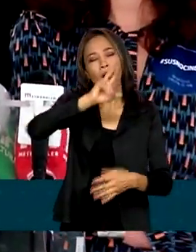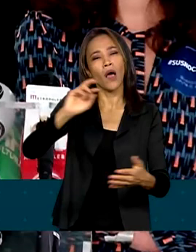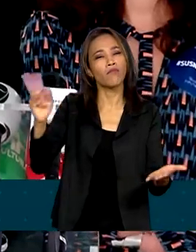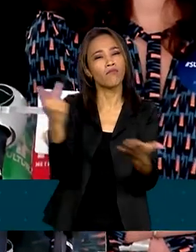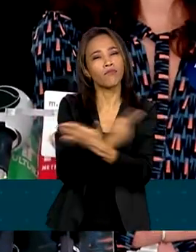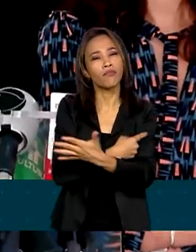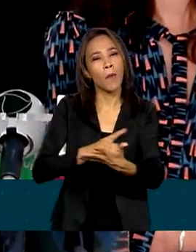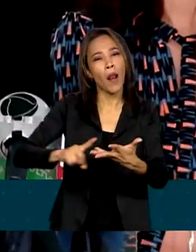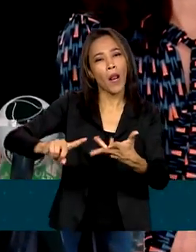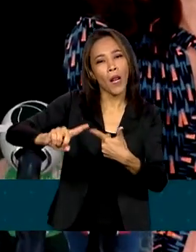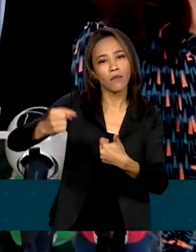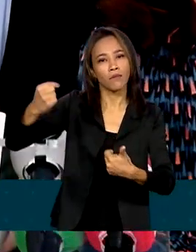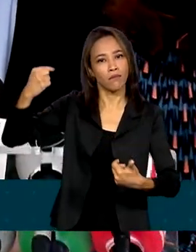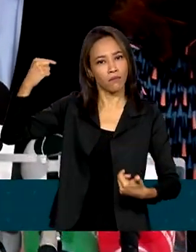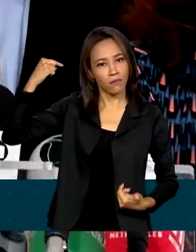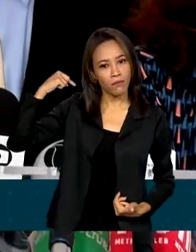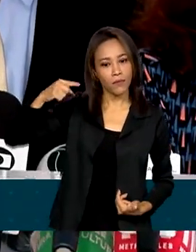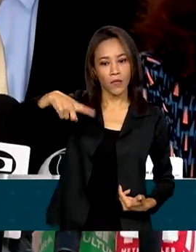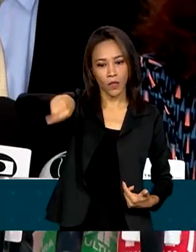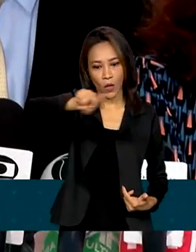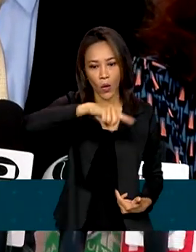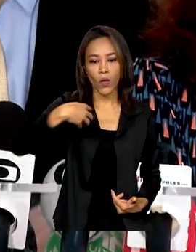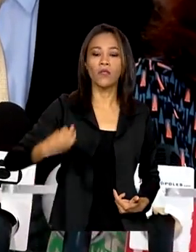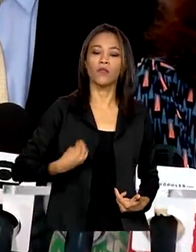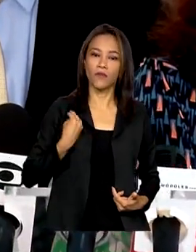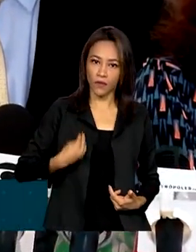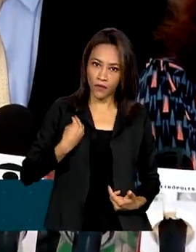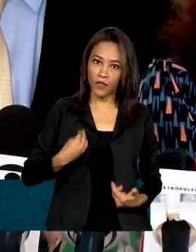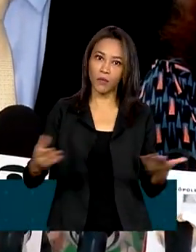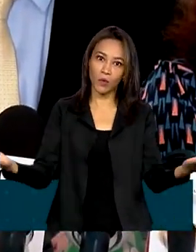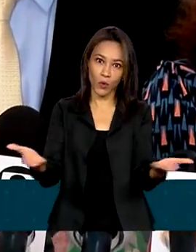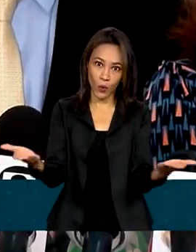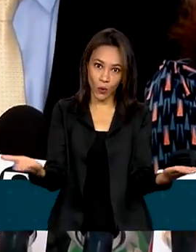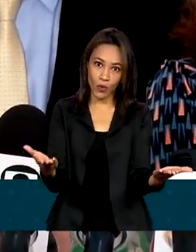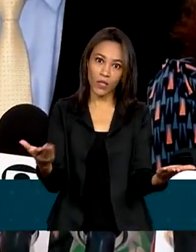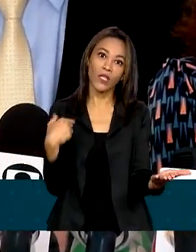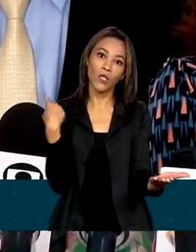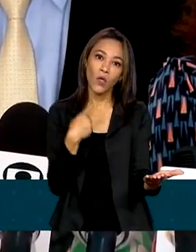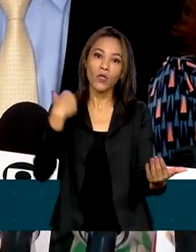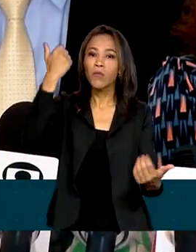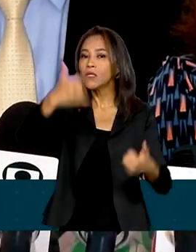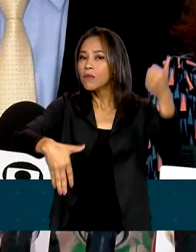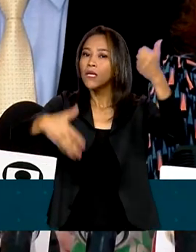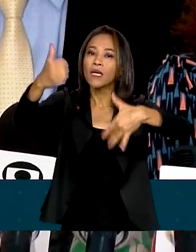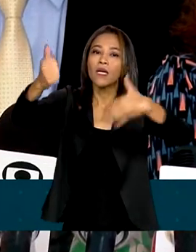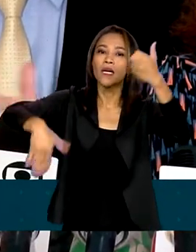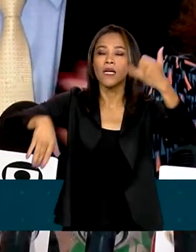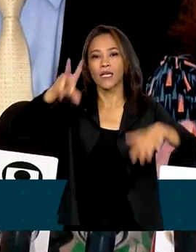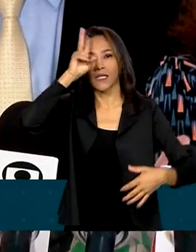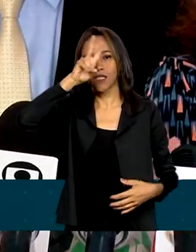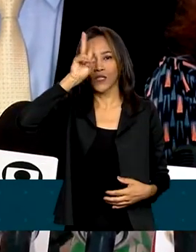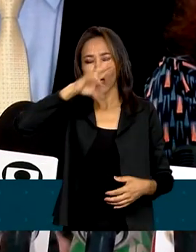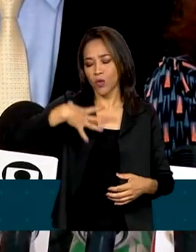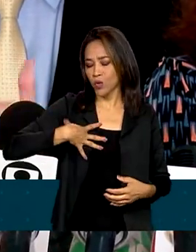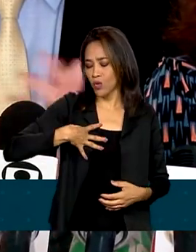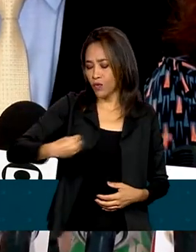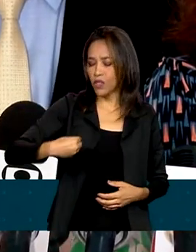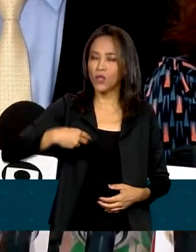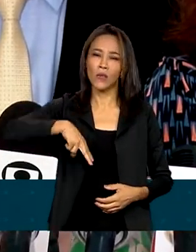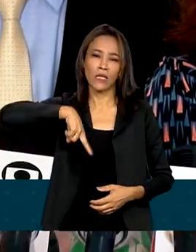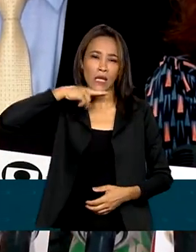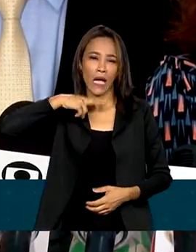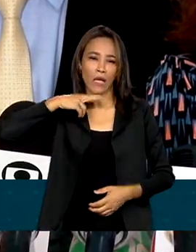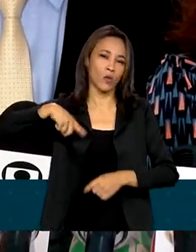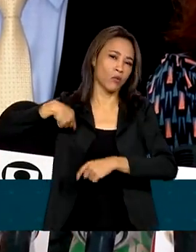somos sobreviventes dessa tragédia e vamos narrar essa história de alguma forma para os nossos filhos, para os nossos